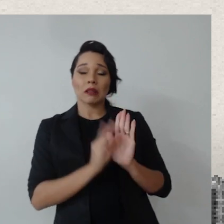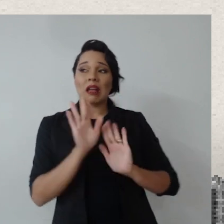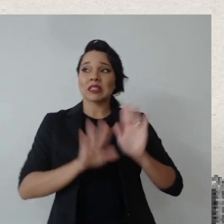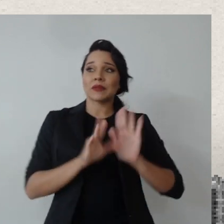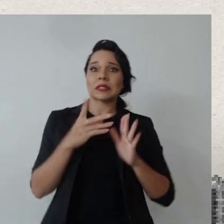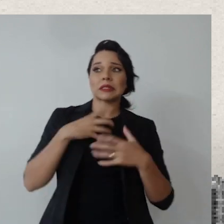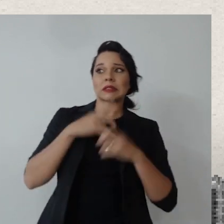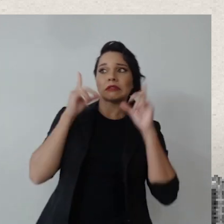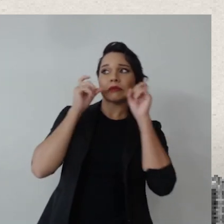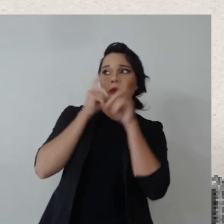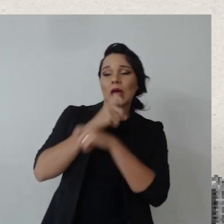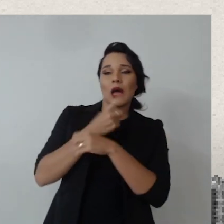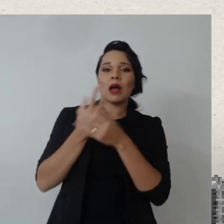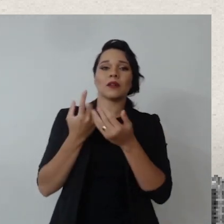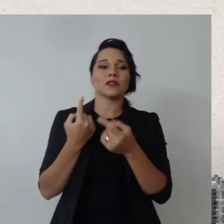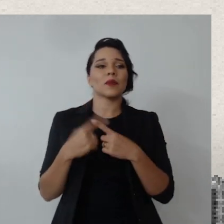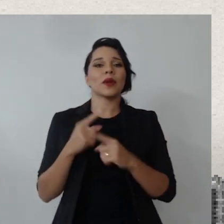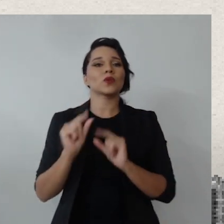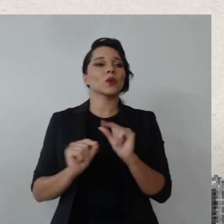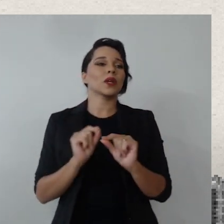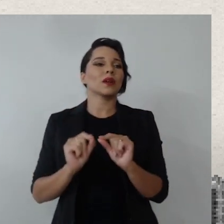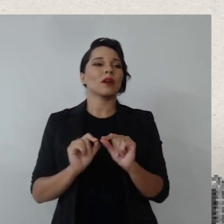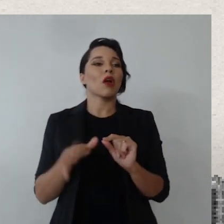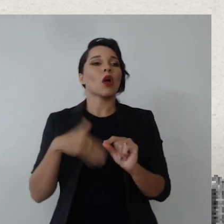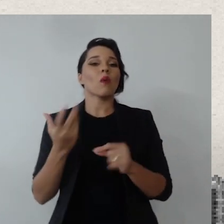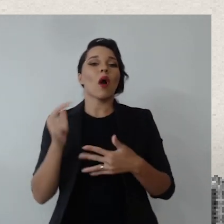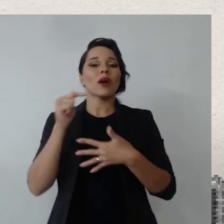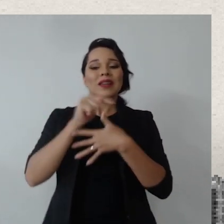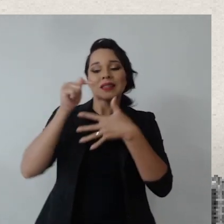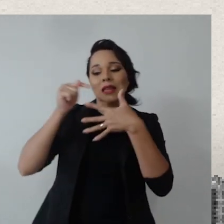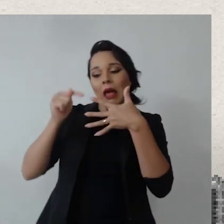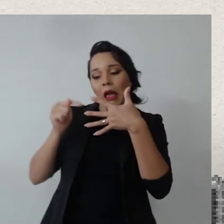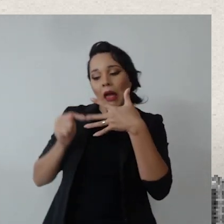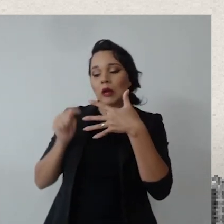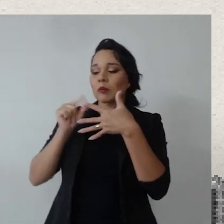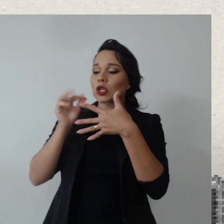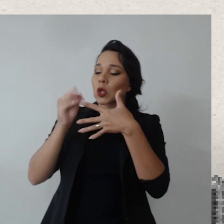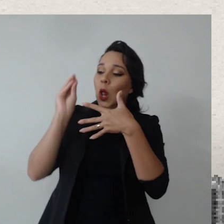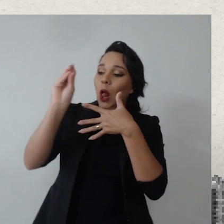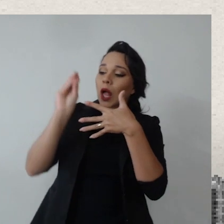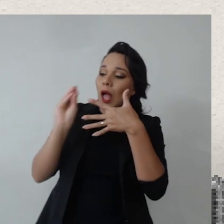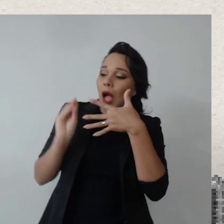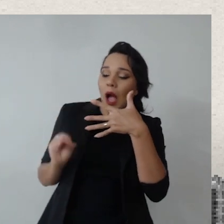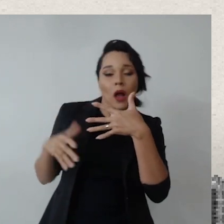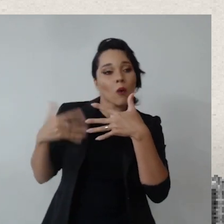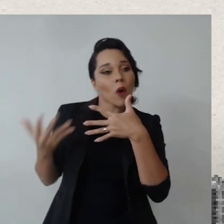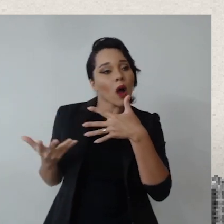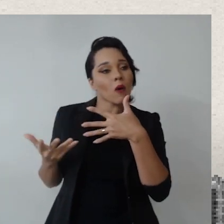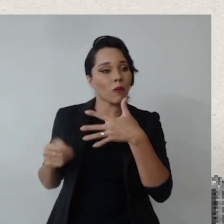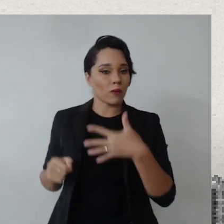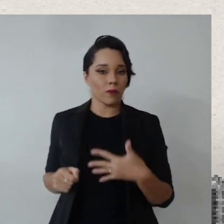fica com um pouco de dificuldade, Renato, de quais critérios a gente pode colocar, né,